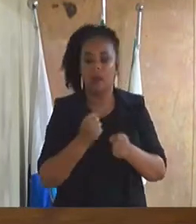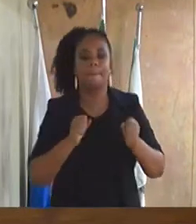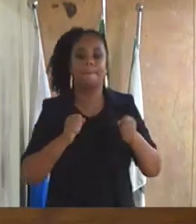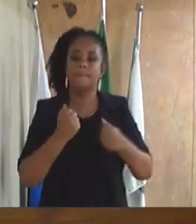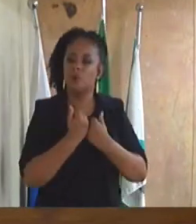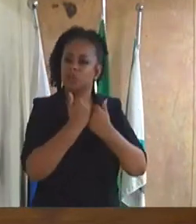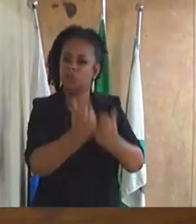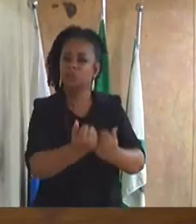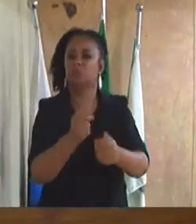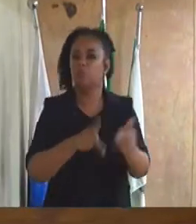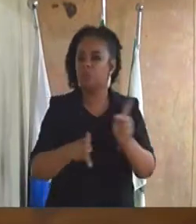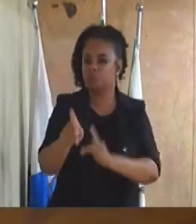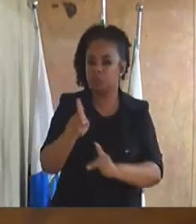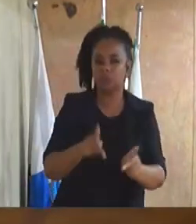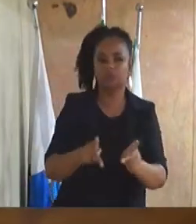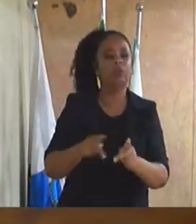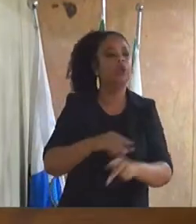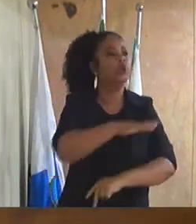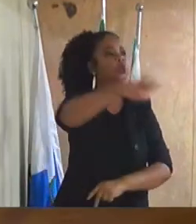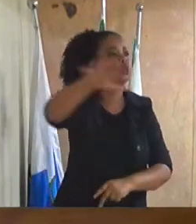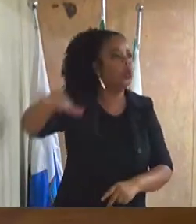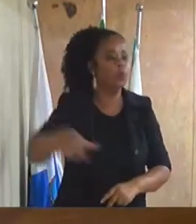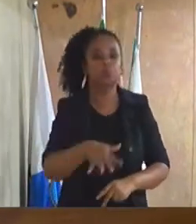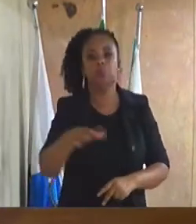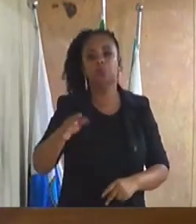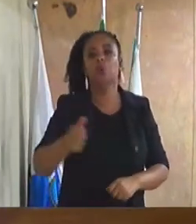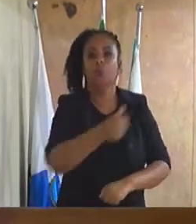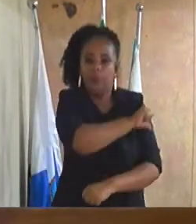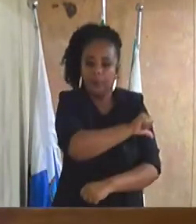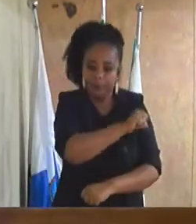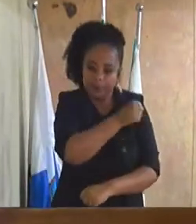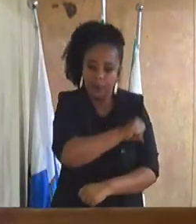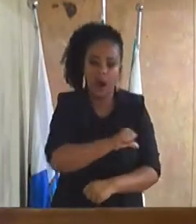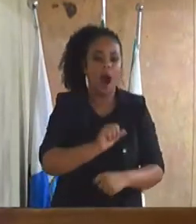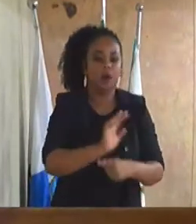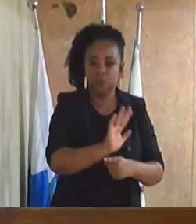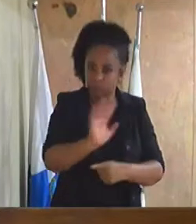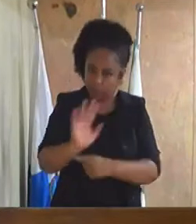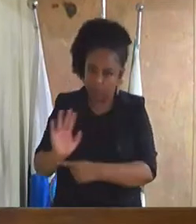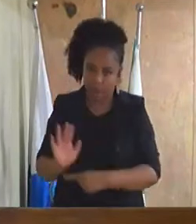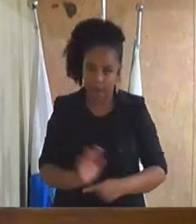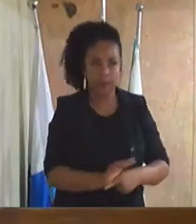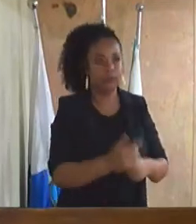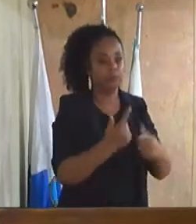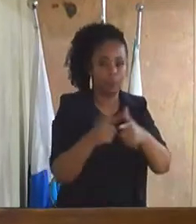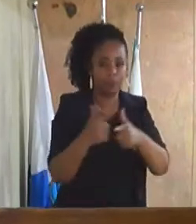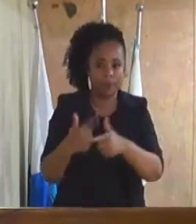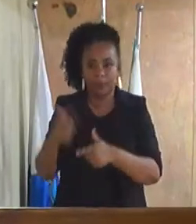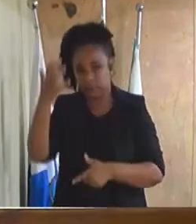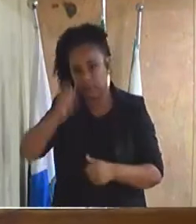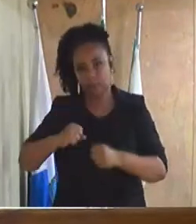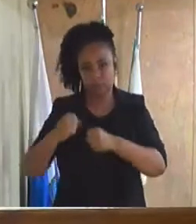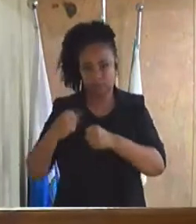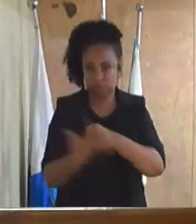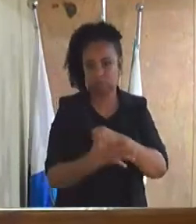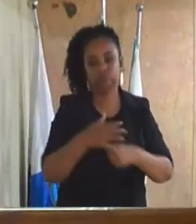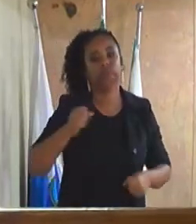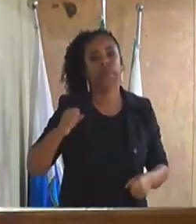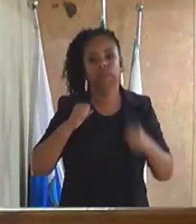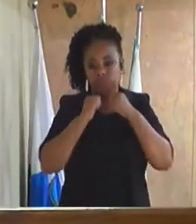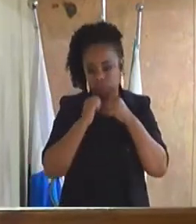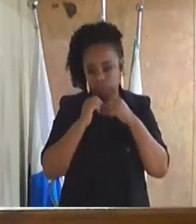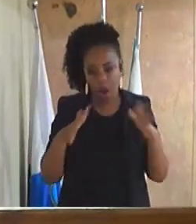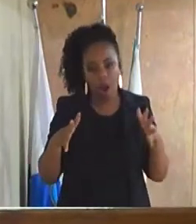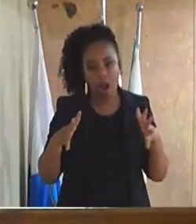de todo o Grande Rio para poder atender essa demanda aí e acabar de uma vez por todas do que se viram. Parabéns aos